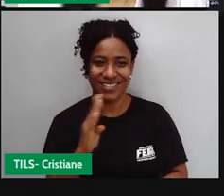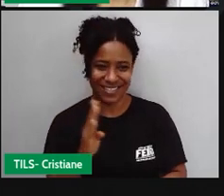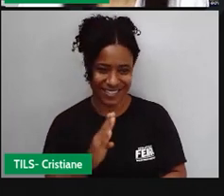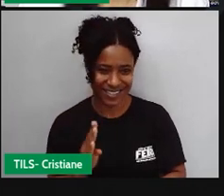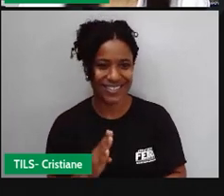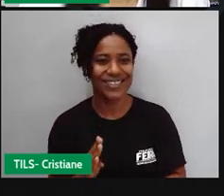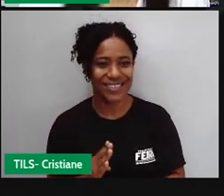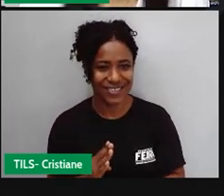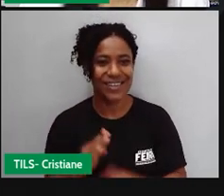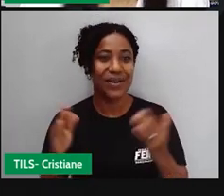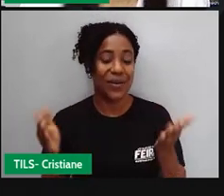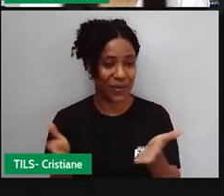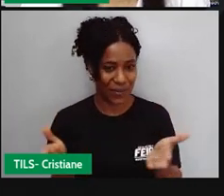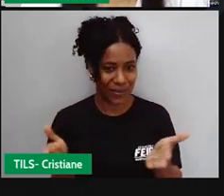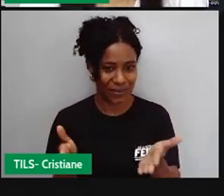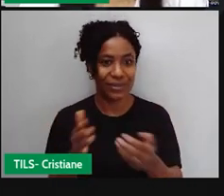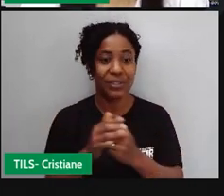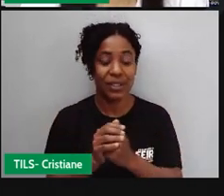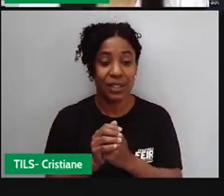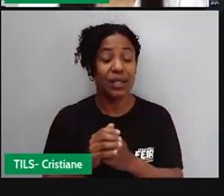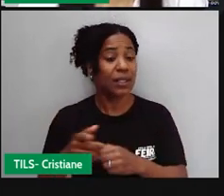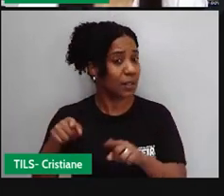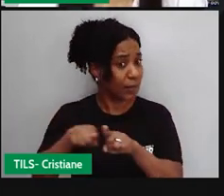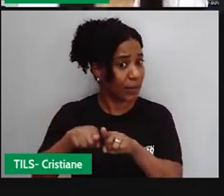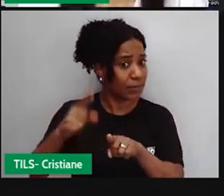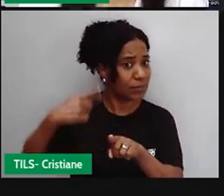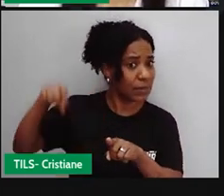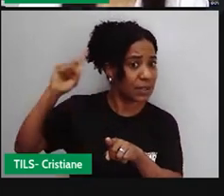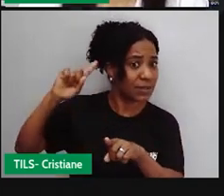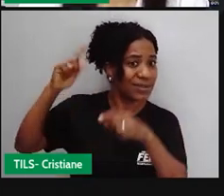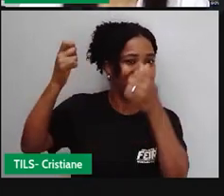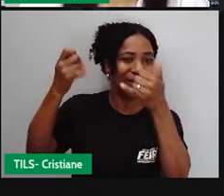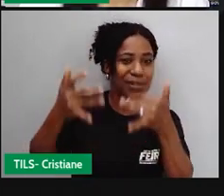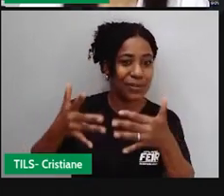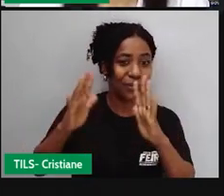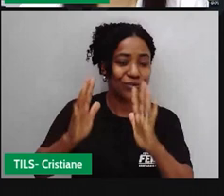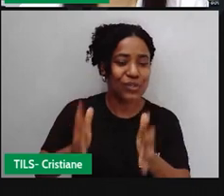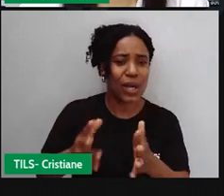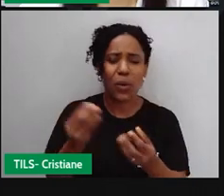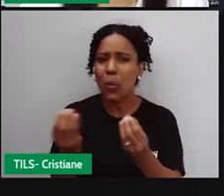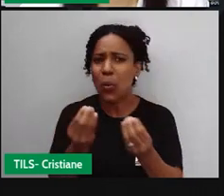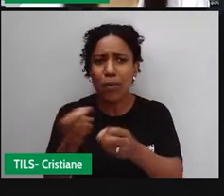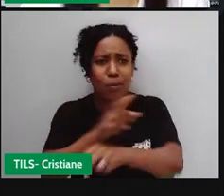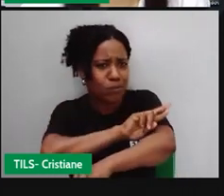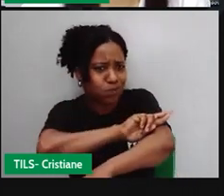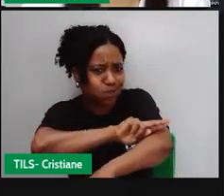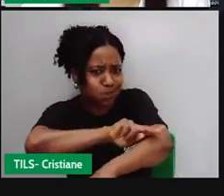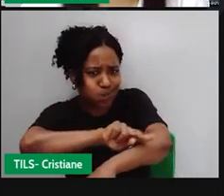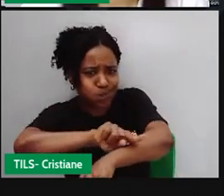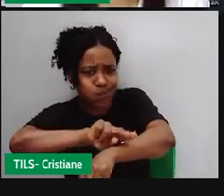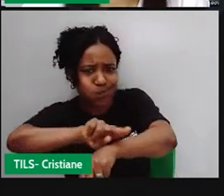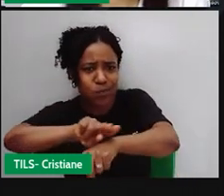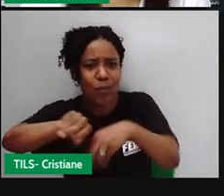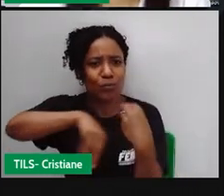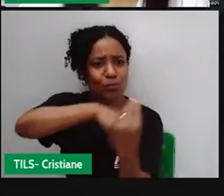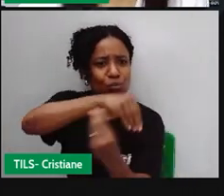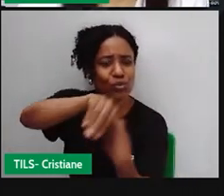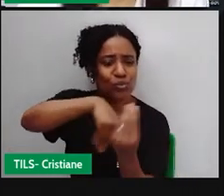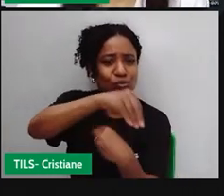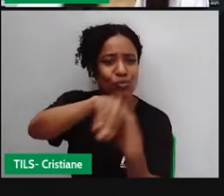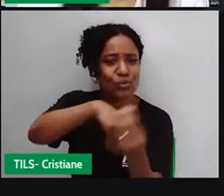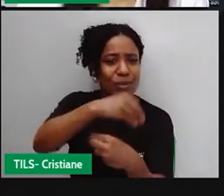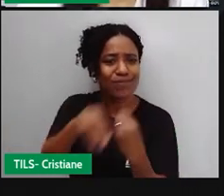informações, né? Em aulas anteriores, sobre esse processo de miscigenação e o quanto ele é importante